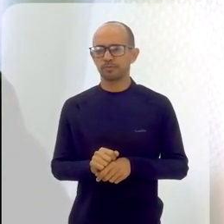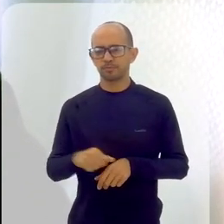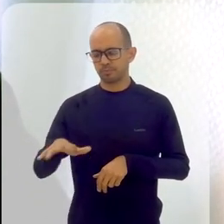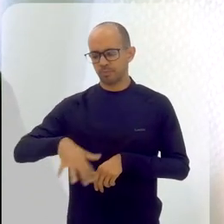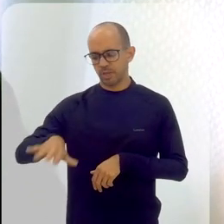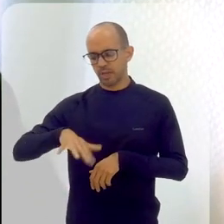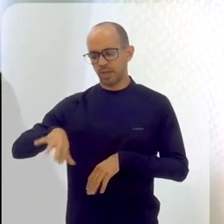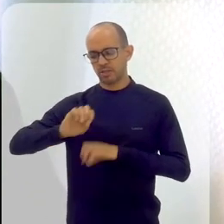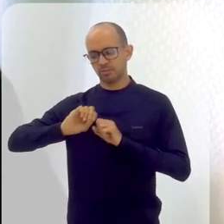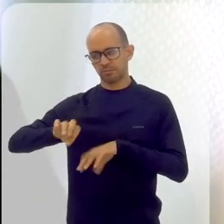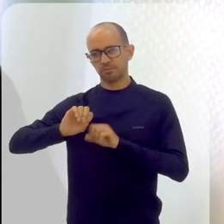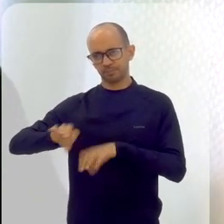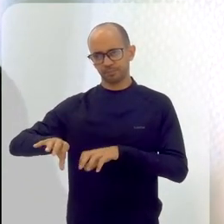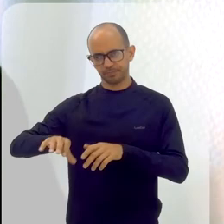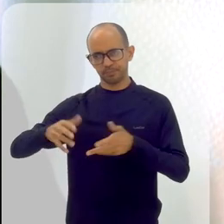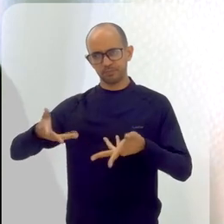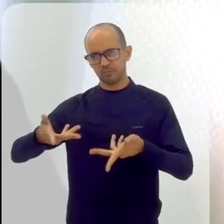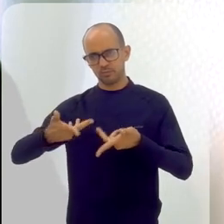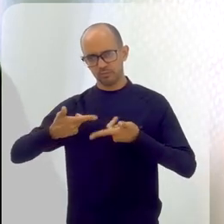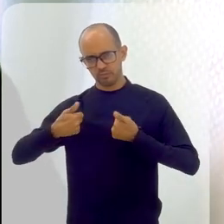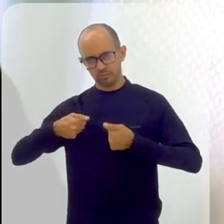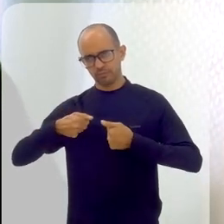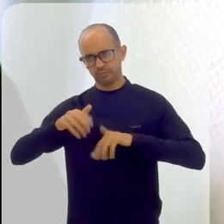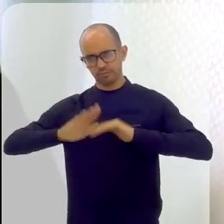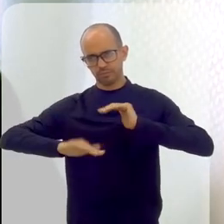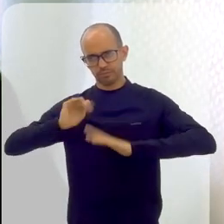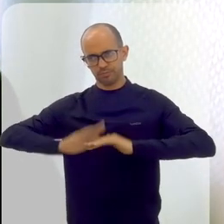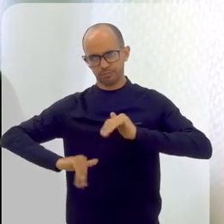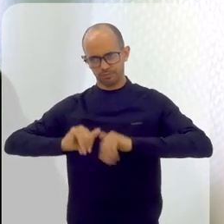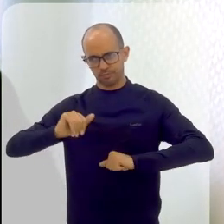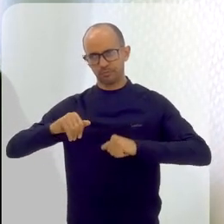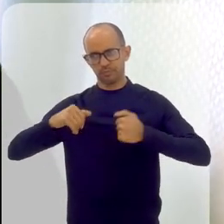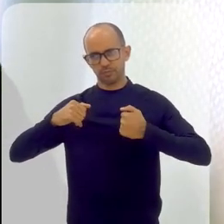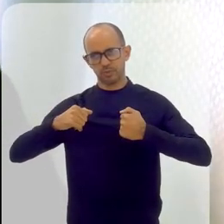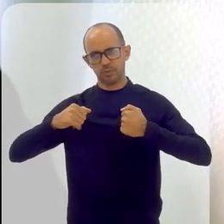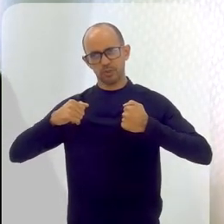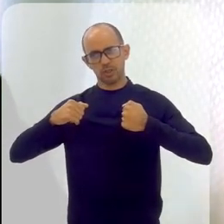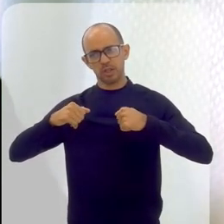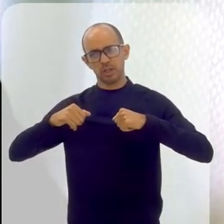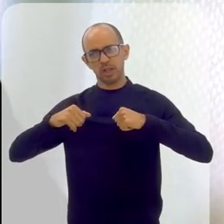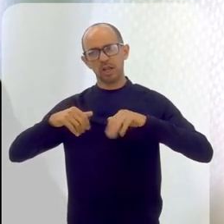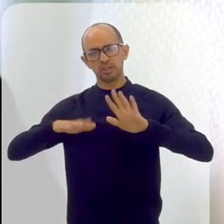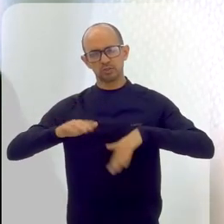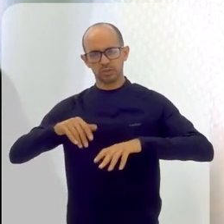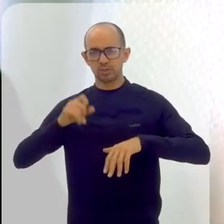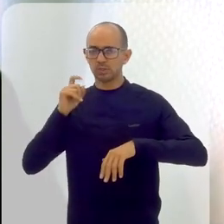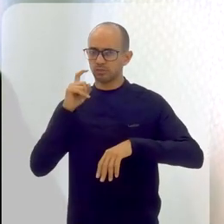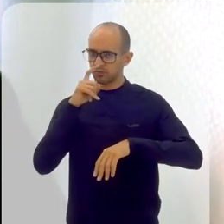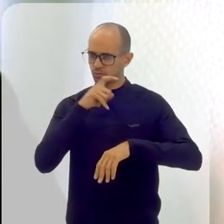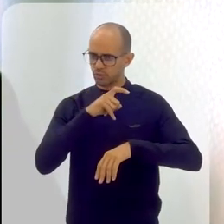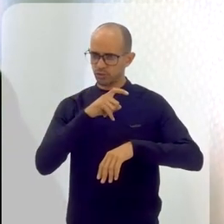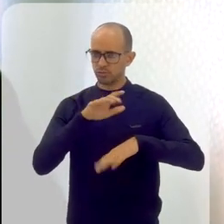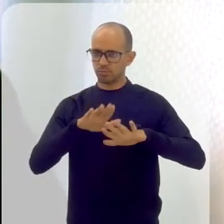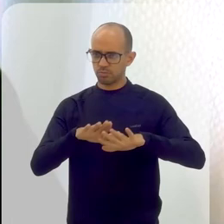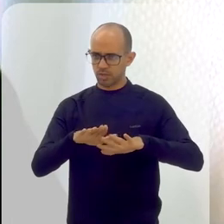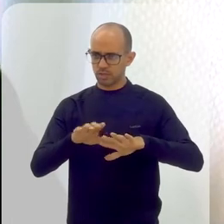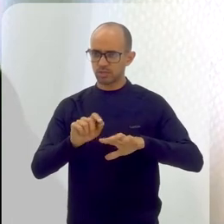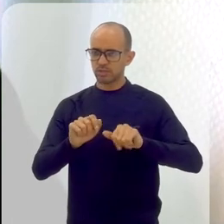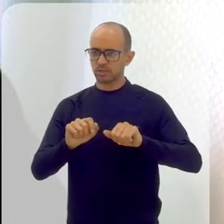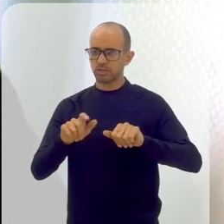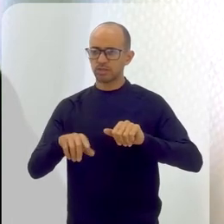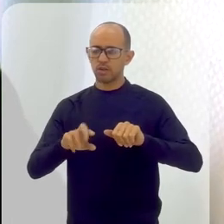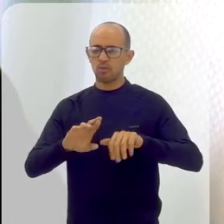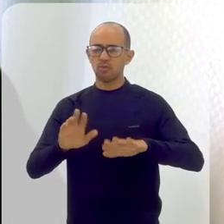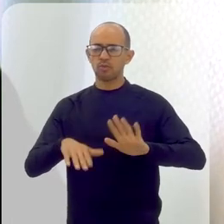educacional, mercado artístico também para quem quer se profissionalizar nessas áreas, ele pode ser muito confuso no sentido de não ser tão